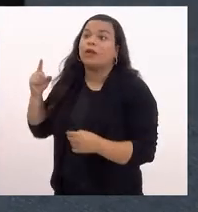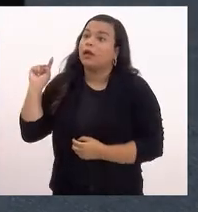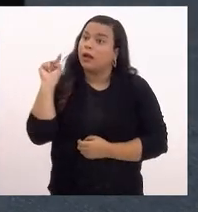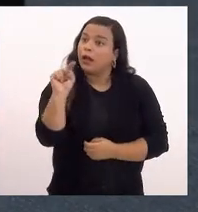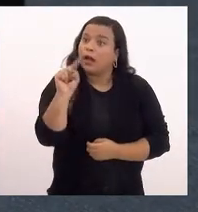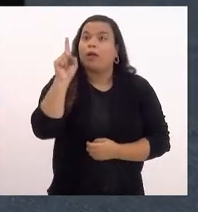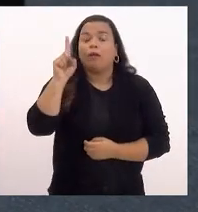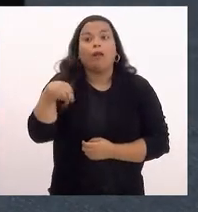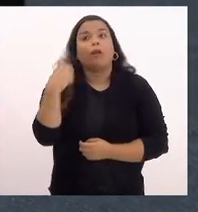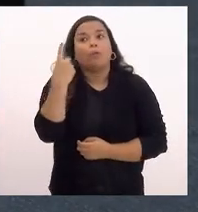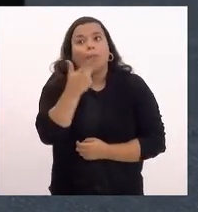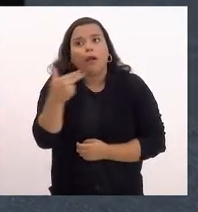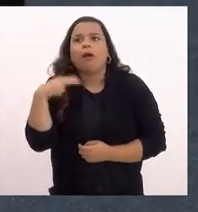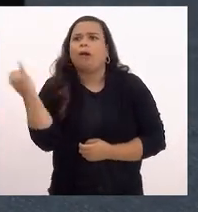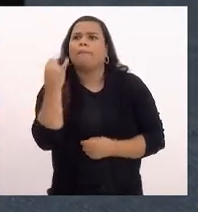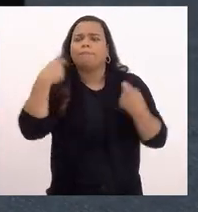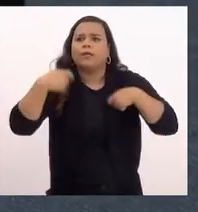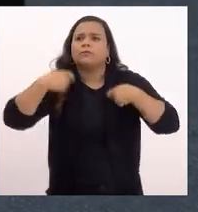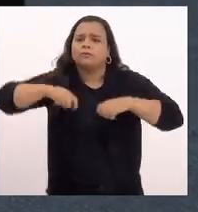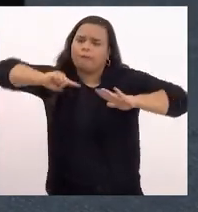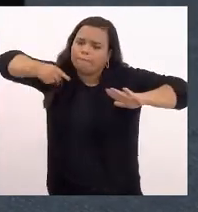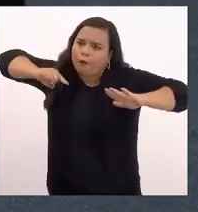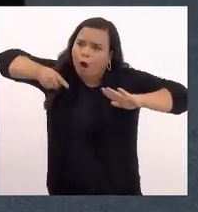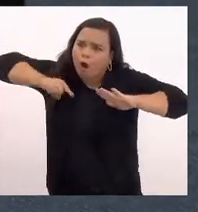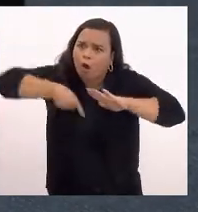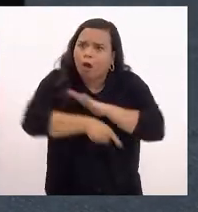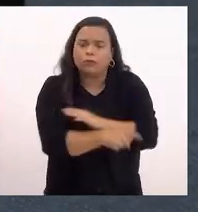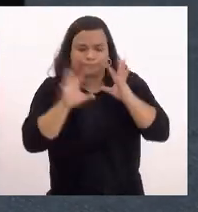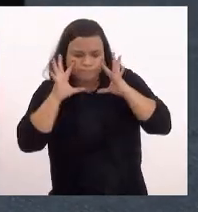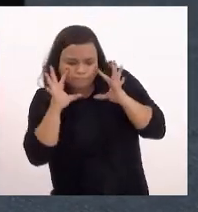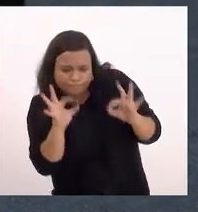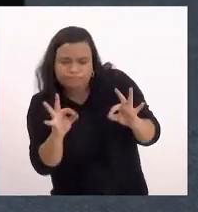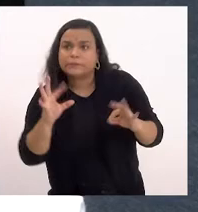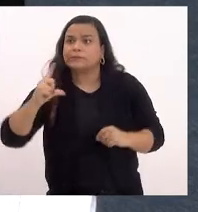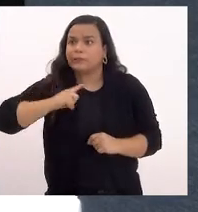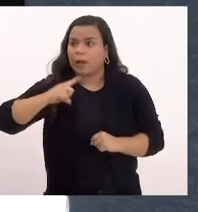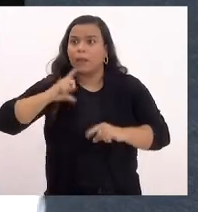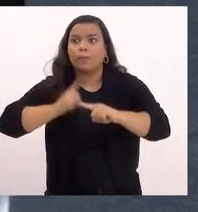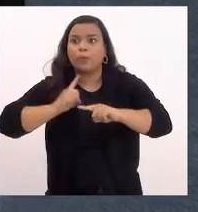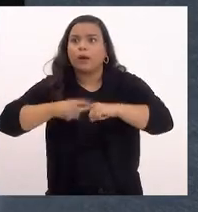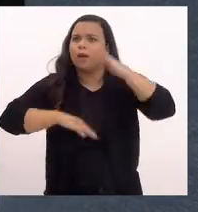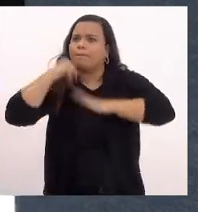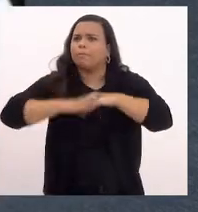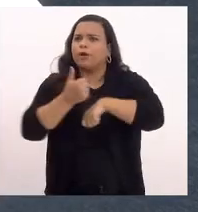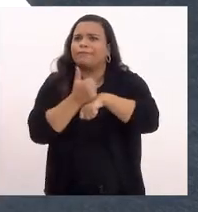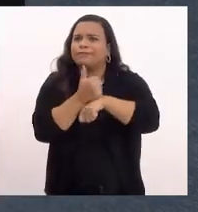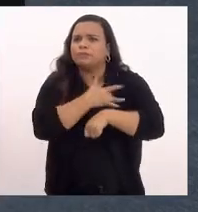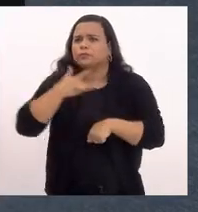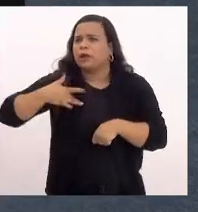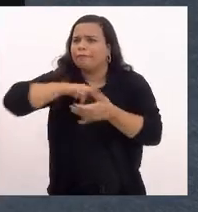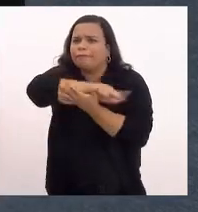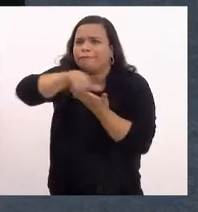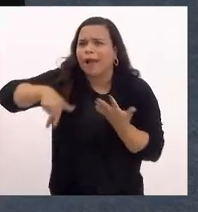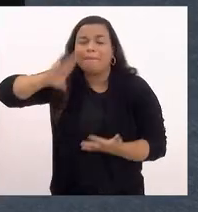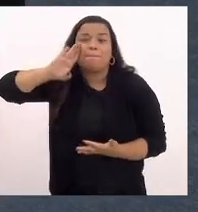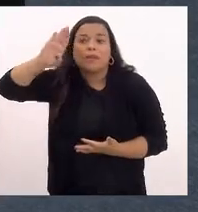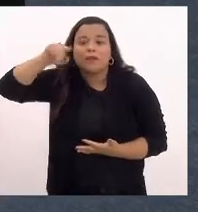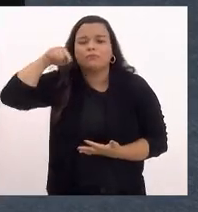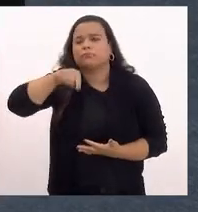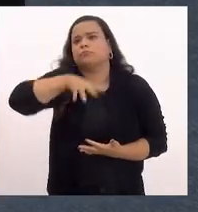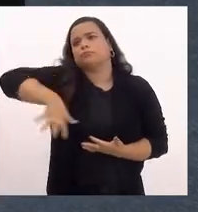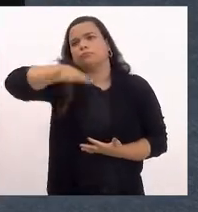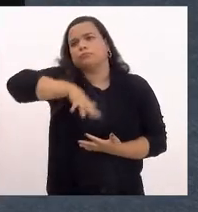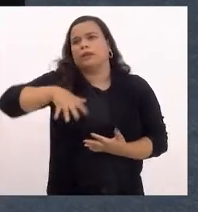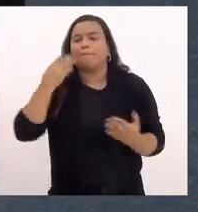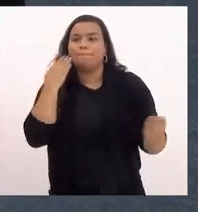aprofundar, porque, em relação aos profissionais de saúde, principalmente os